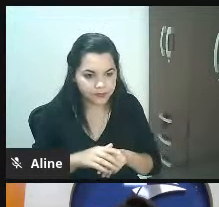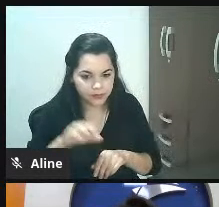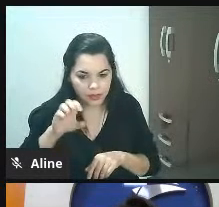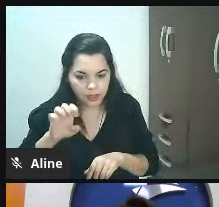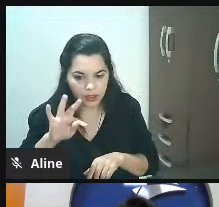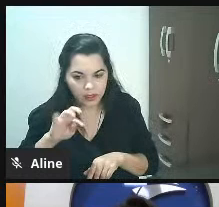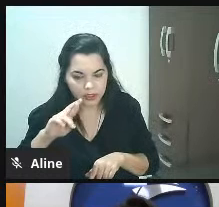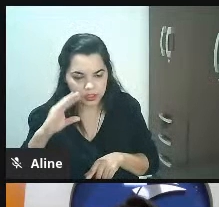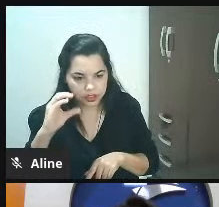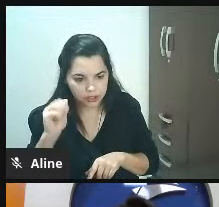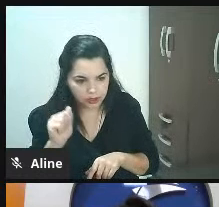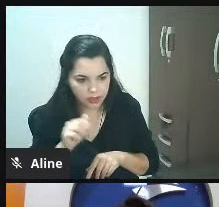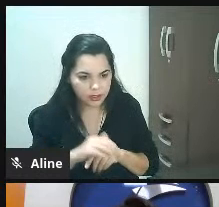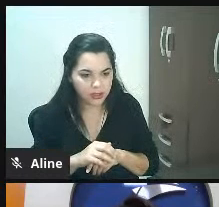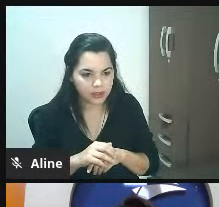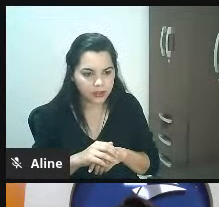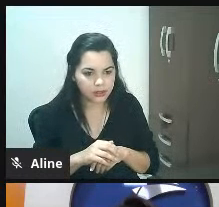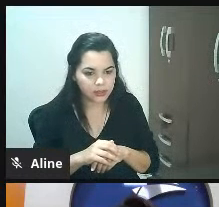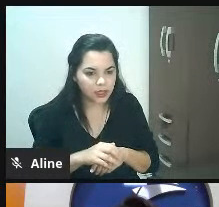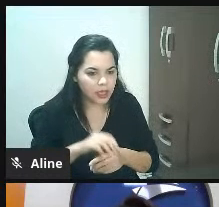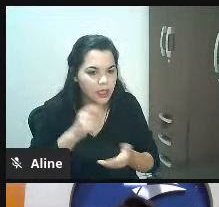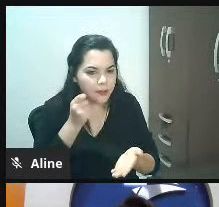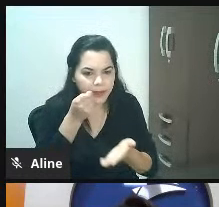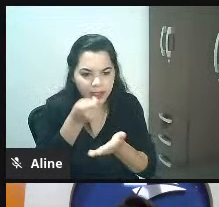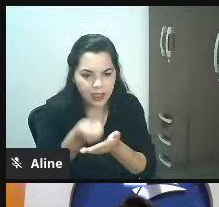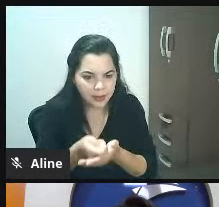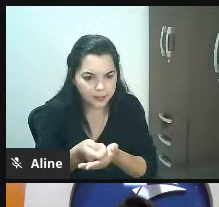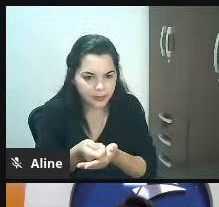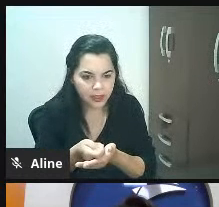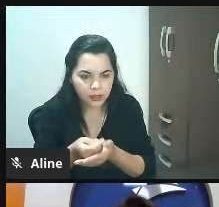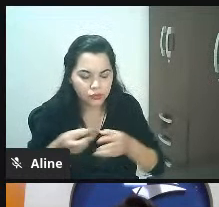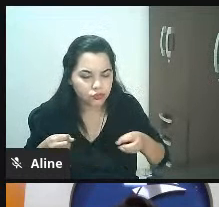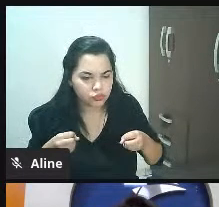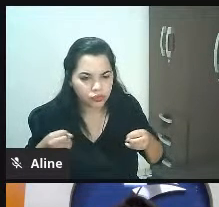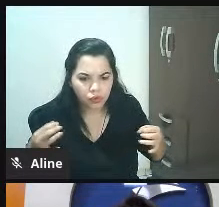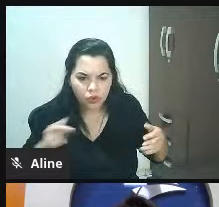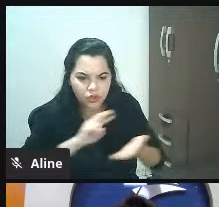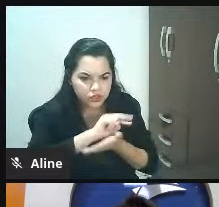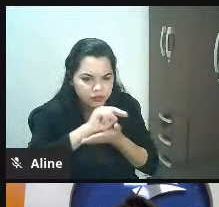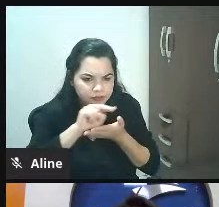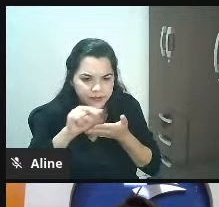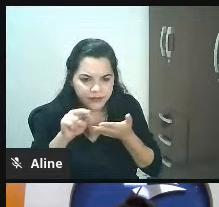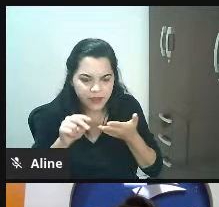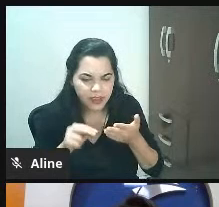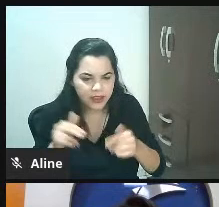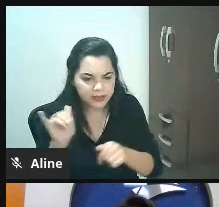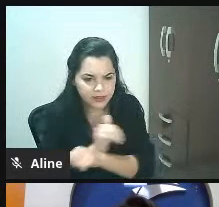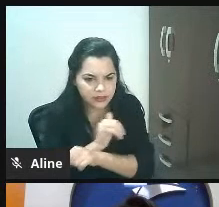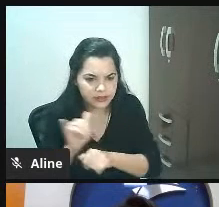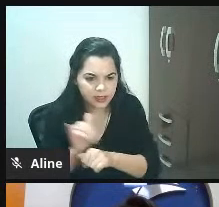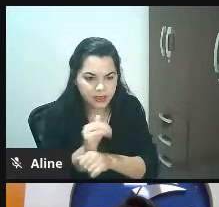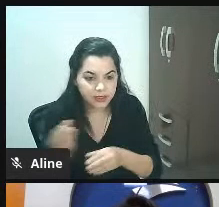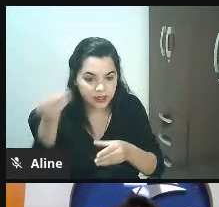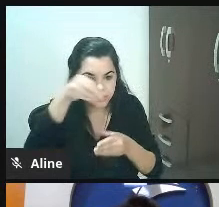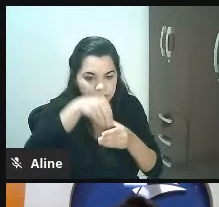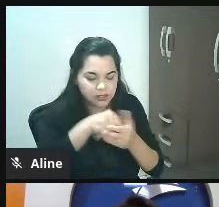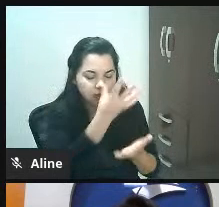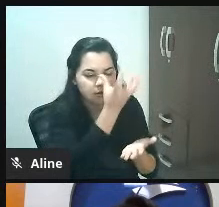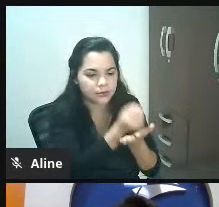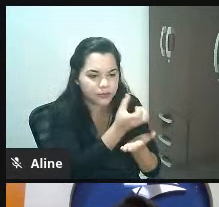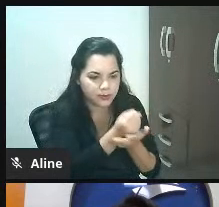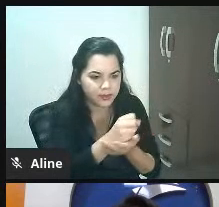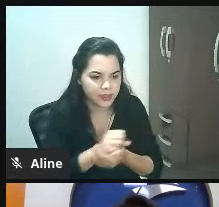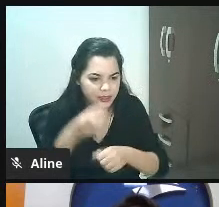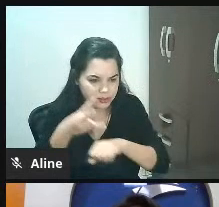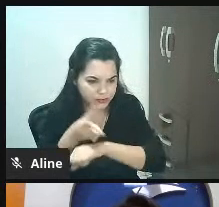cliente novo pedido pagamento pendente pagamento finalizado adicionar novas etiquetas não falta ferramentas